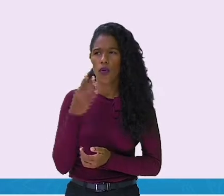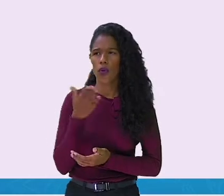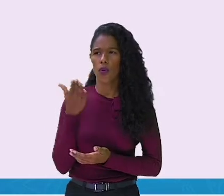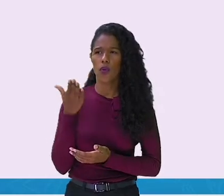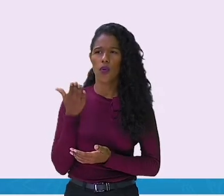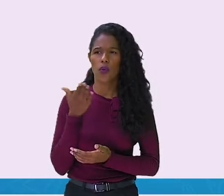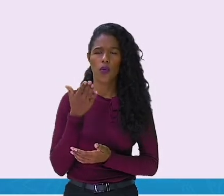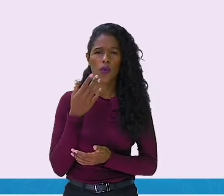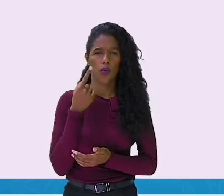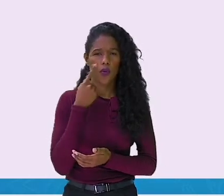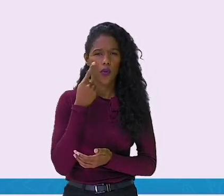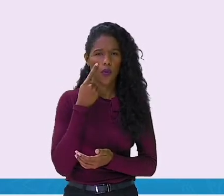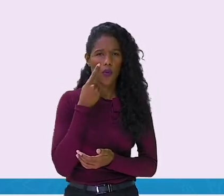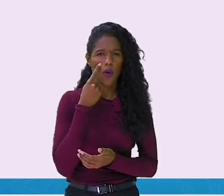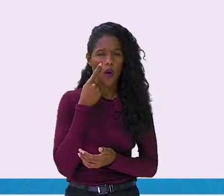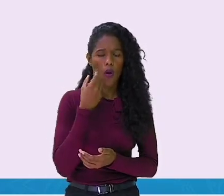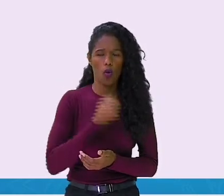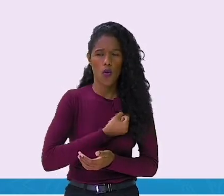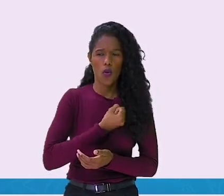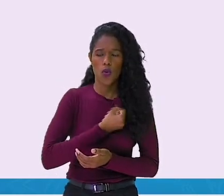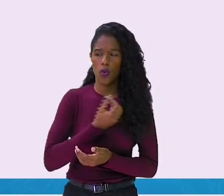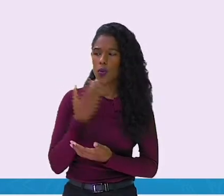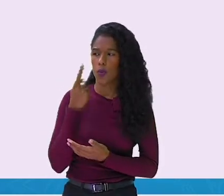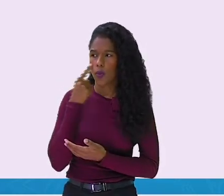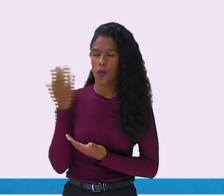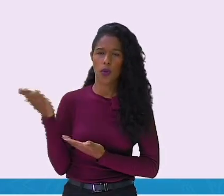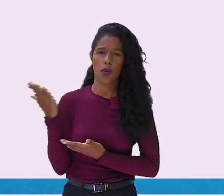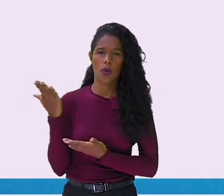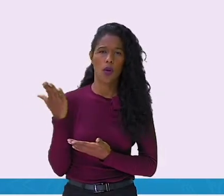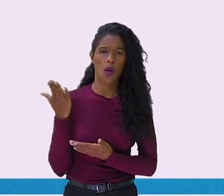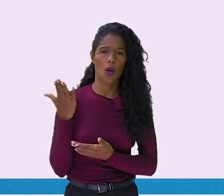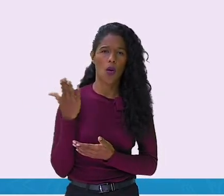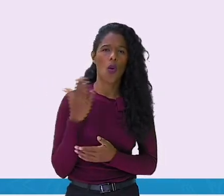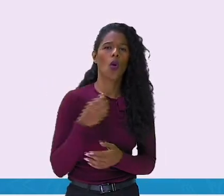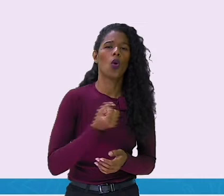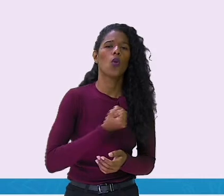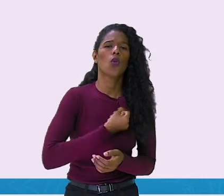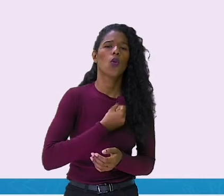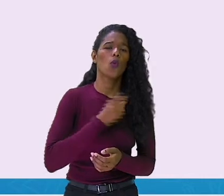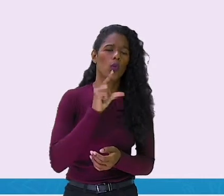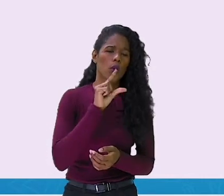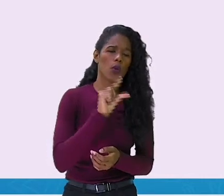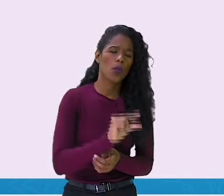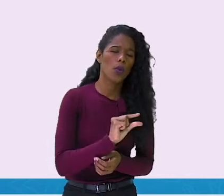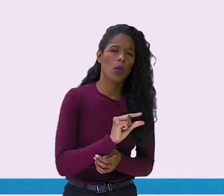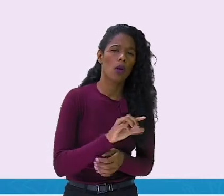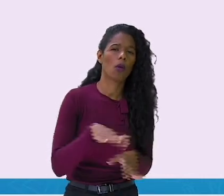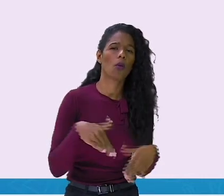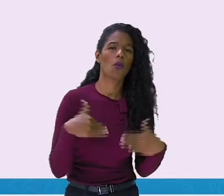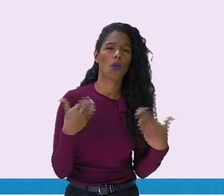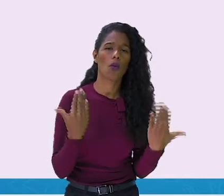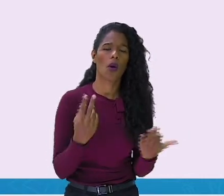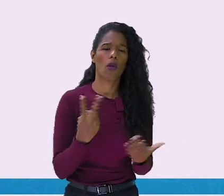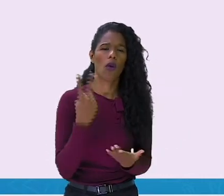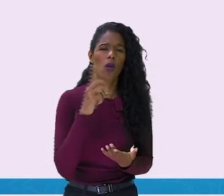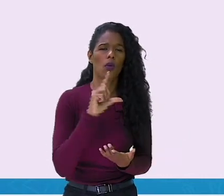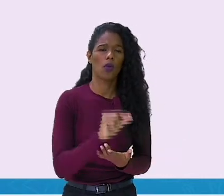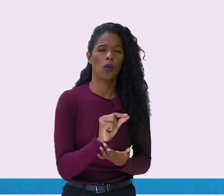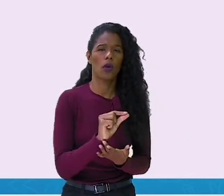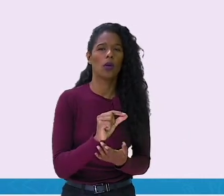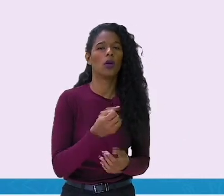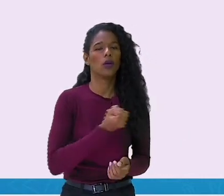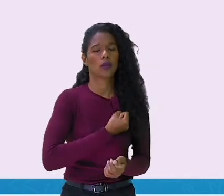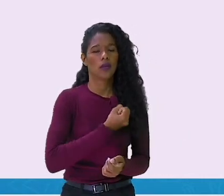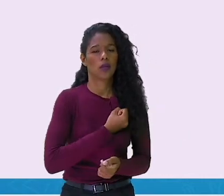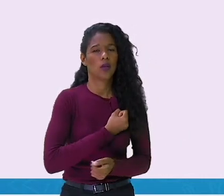Para a gente organizar aqui. Vamos ver? É o numeral 1. Olha aqui. O numeral 1